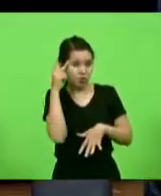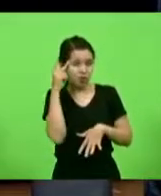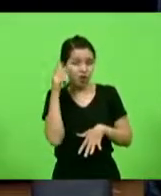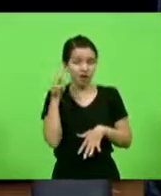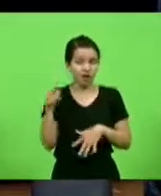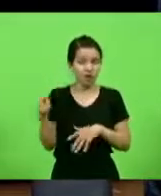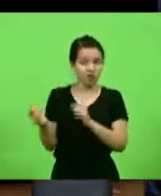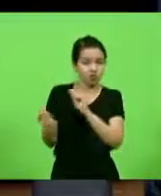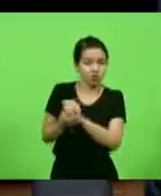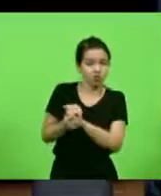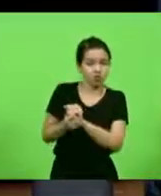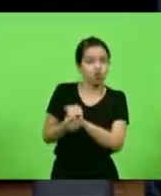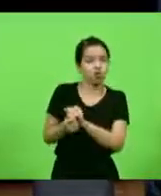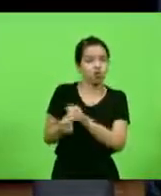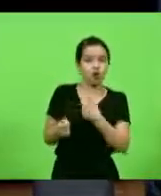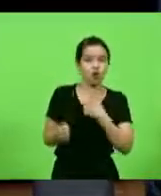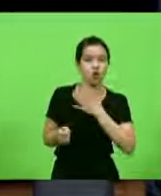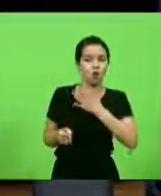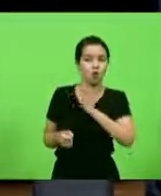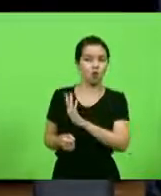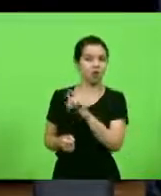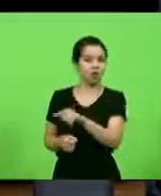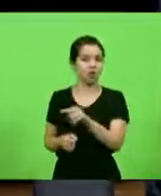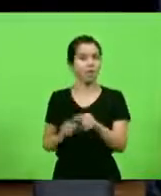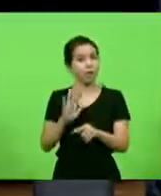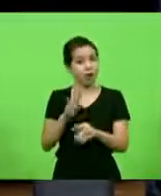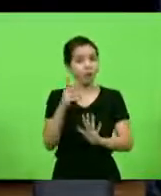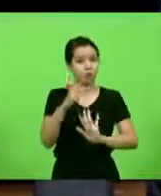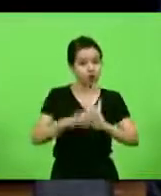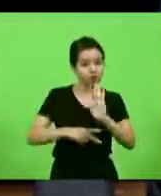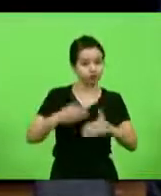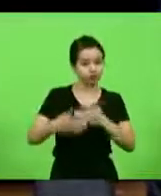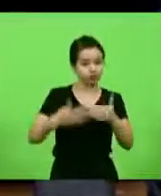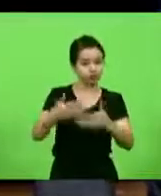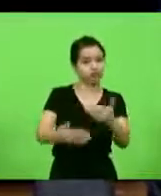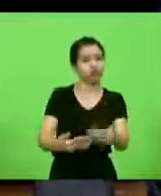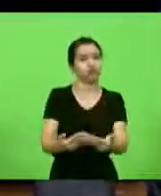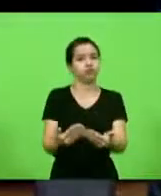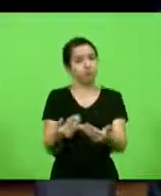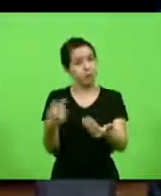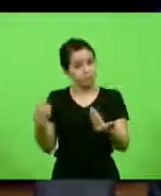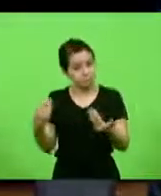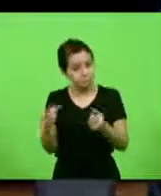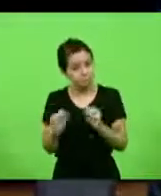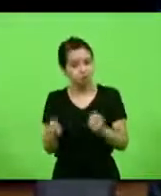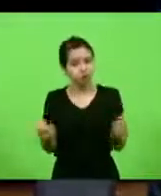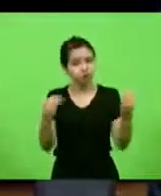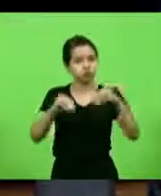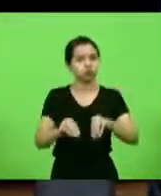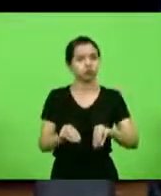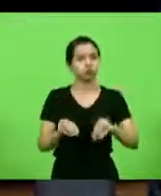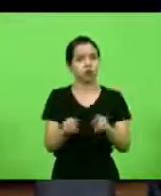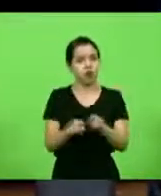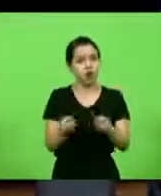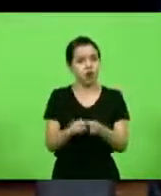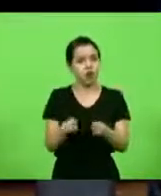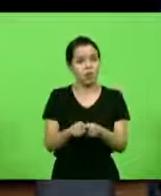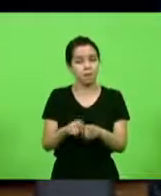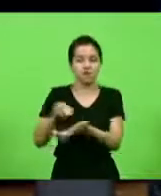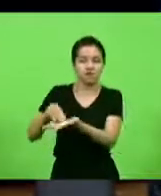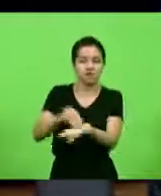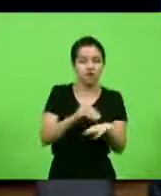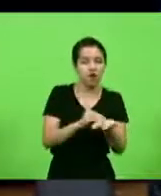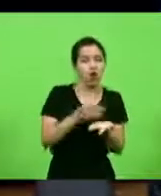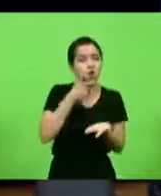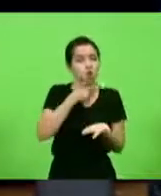Para que os projetos avancem, para que ele possa implantar sua pauta, para que ele possa vencer as demandas, para que ele possa